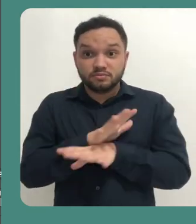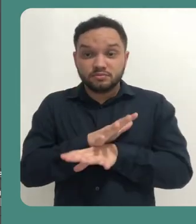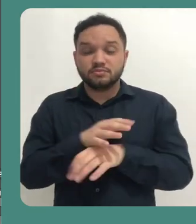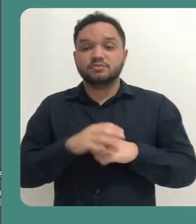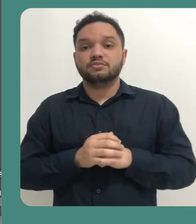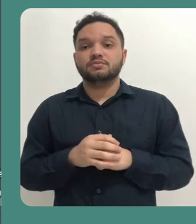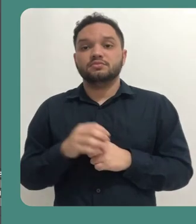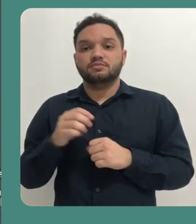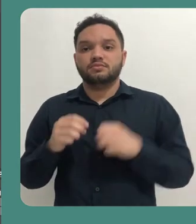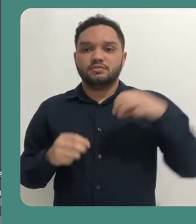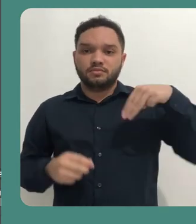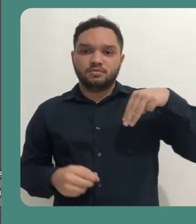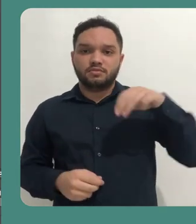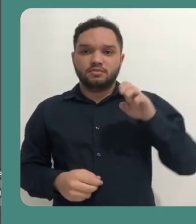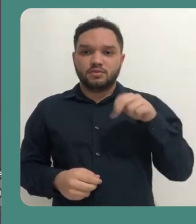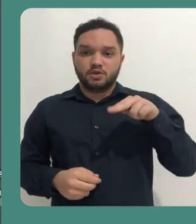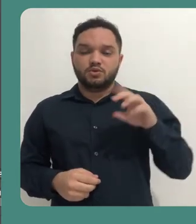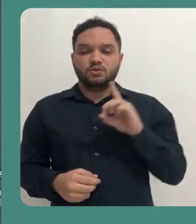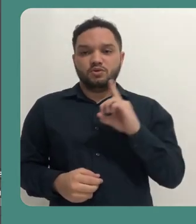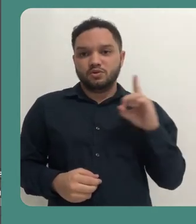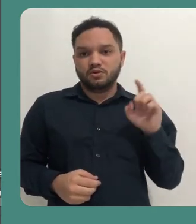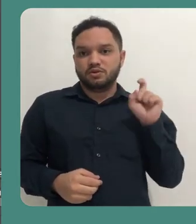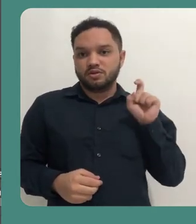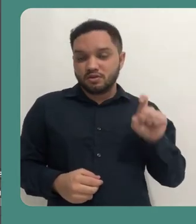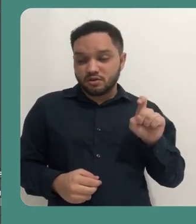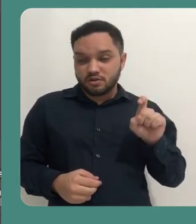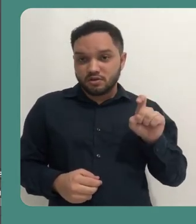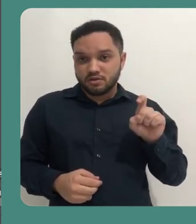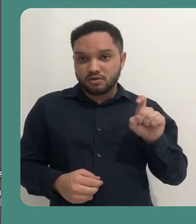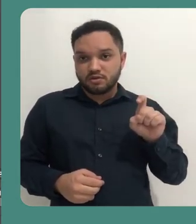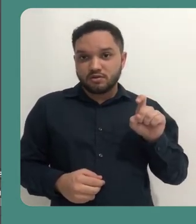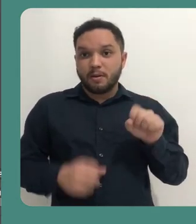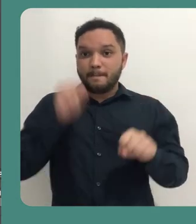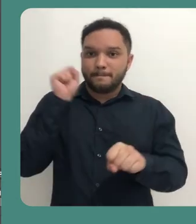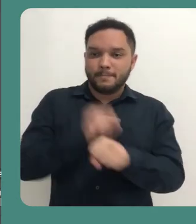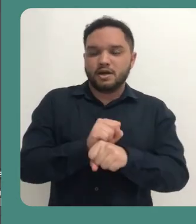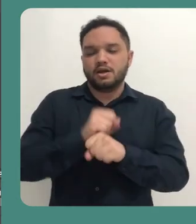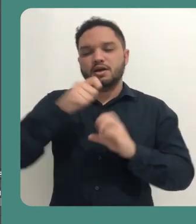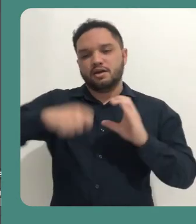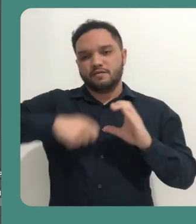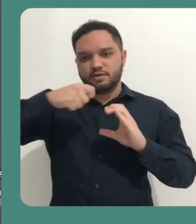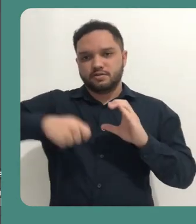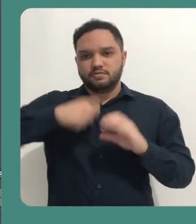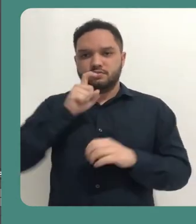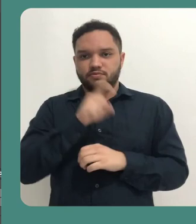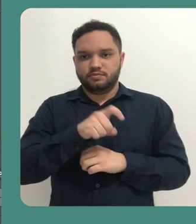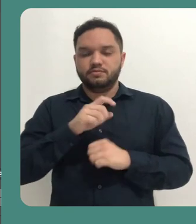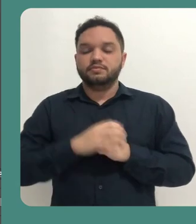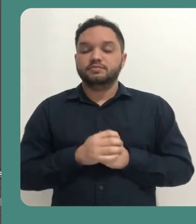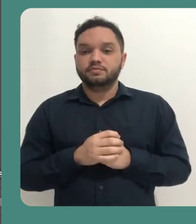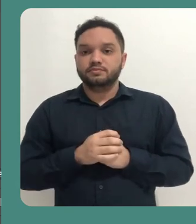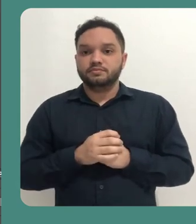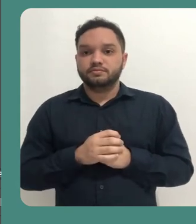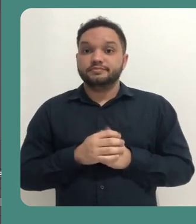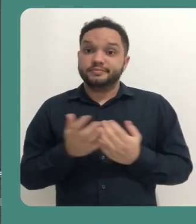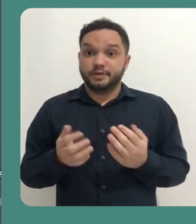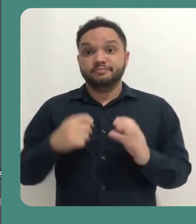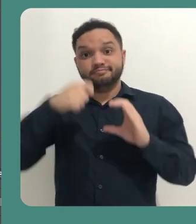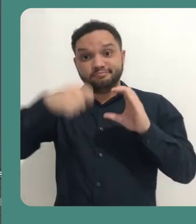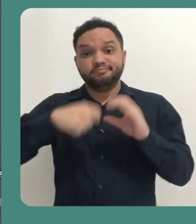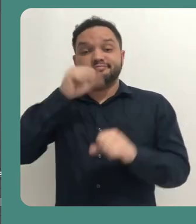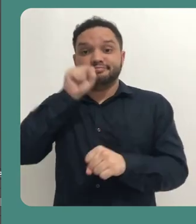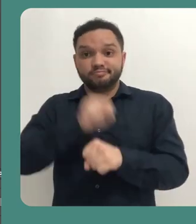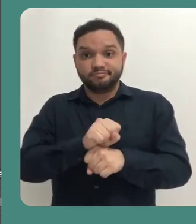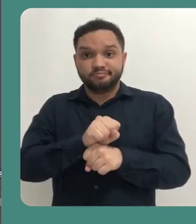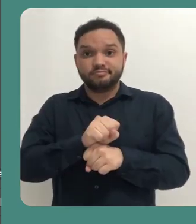basta a gente então vir aqui no menu inferior direito e clicar em parar gravação. A gravação foi